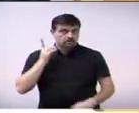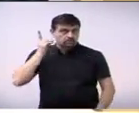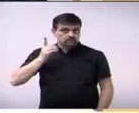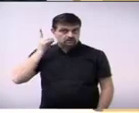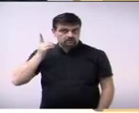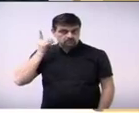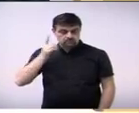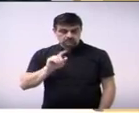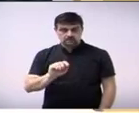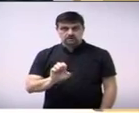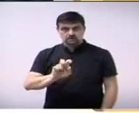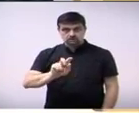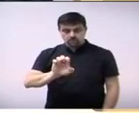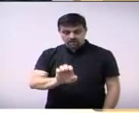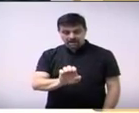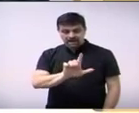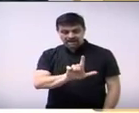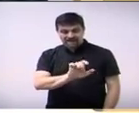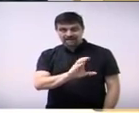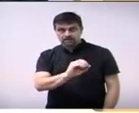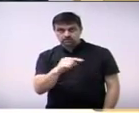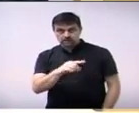Filho, os Democratas.